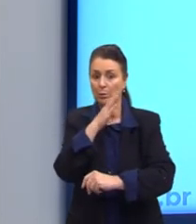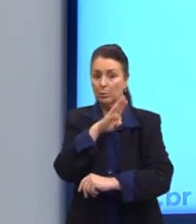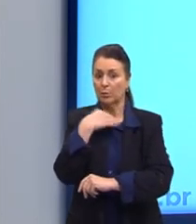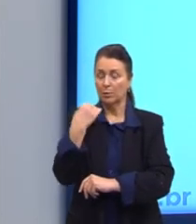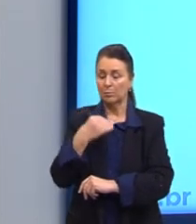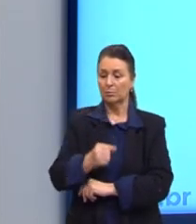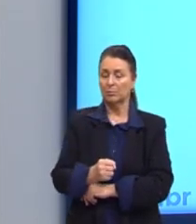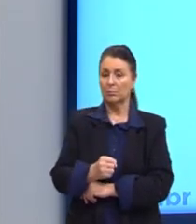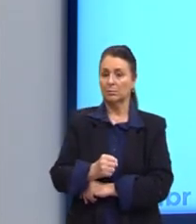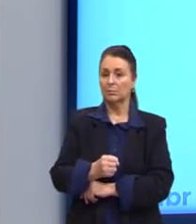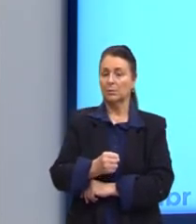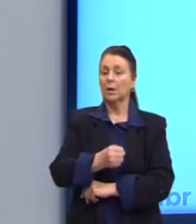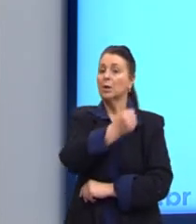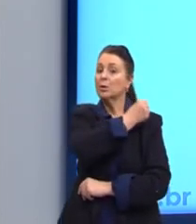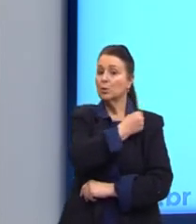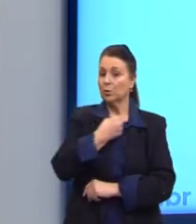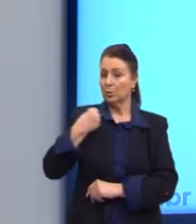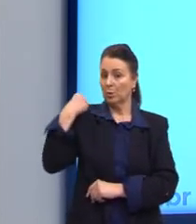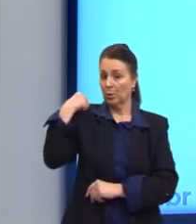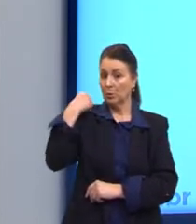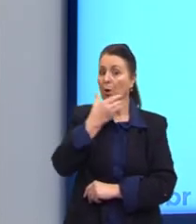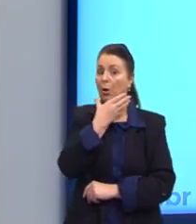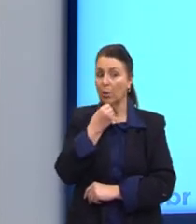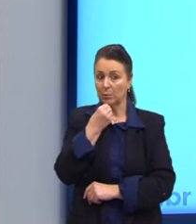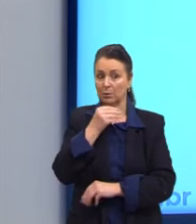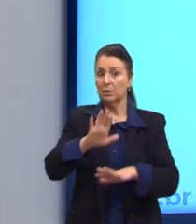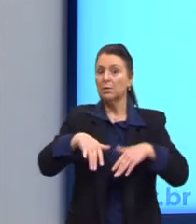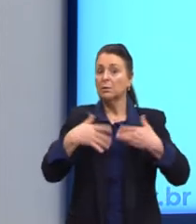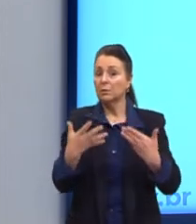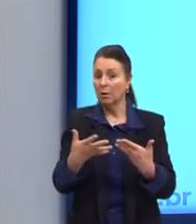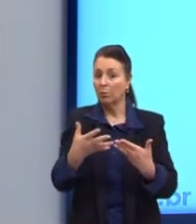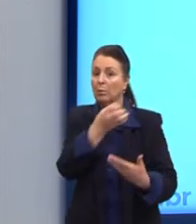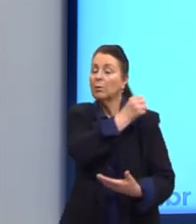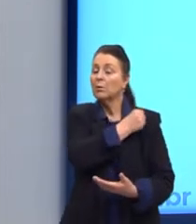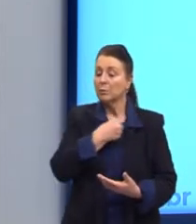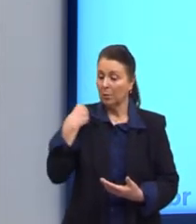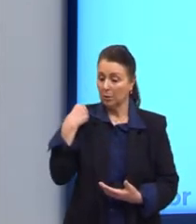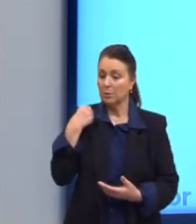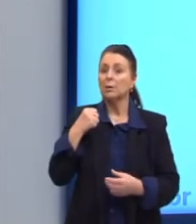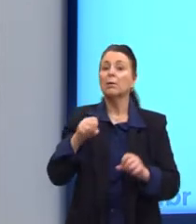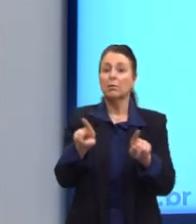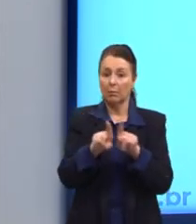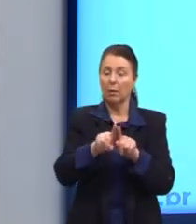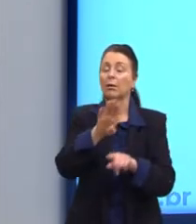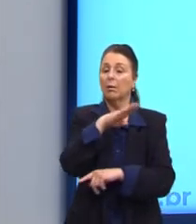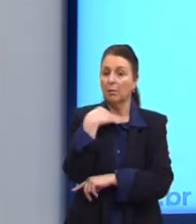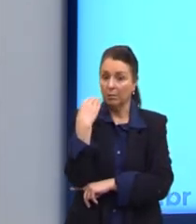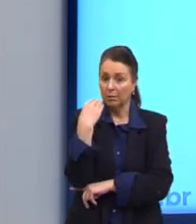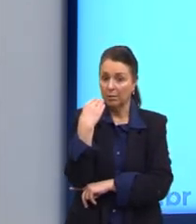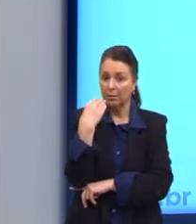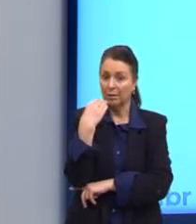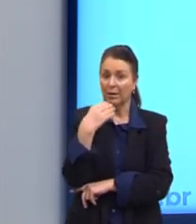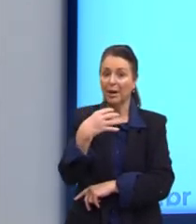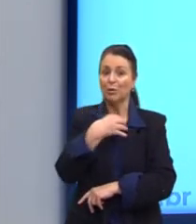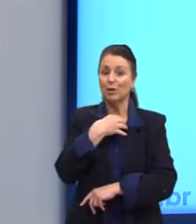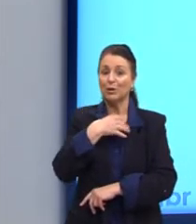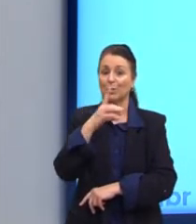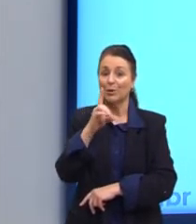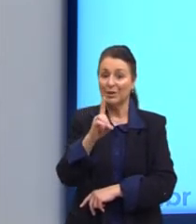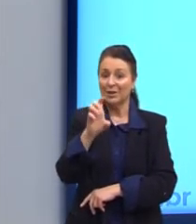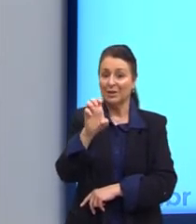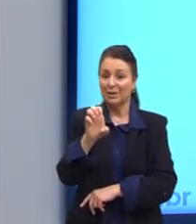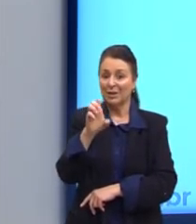Sócrates é homem, logo, Sócrates é mortal. Esse é um método dedutivo de nós pensarmos. E olha só,